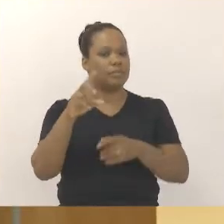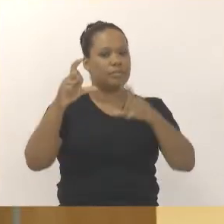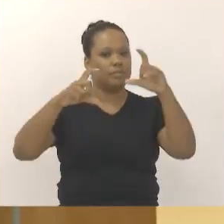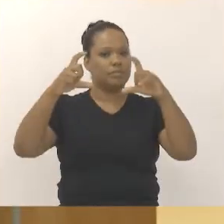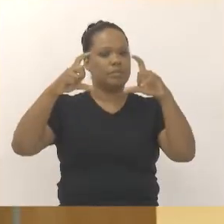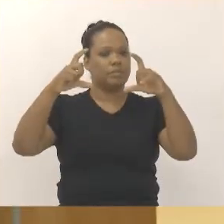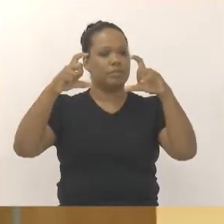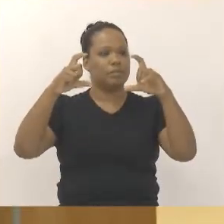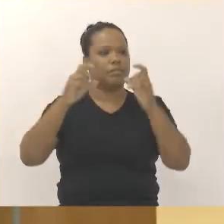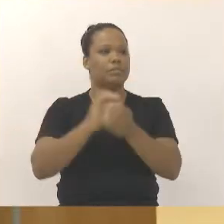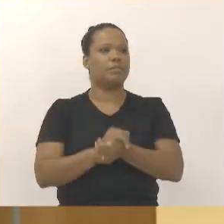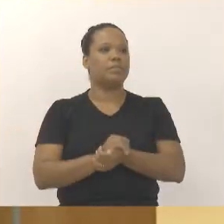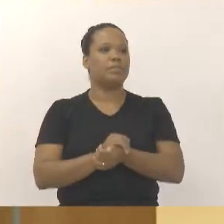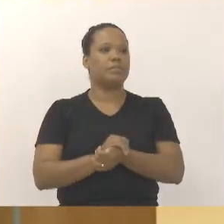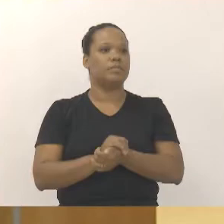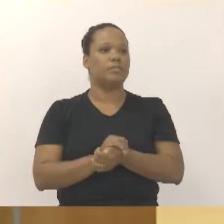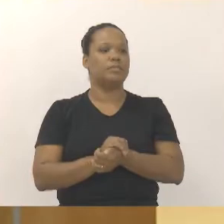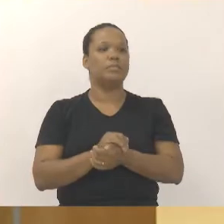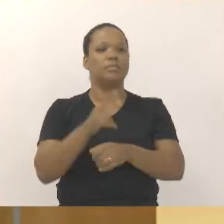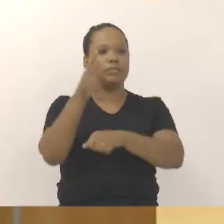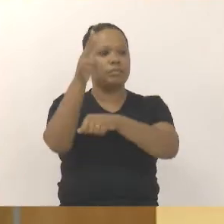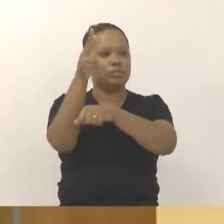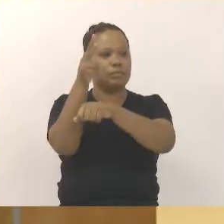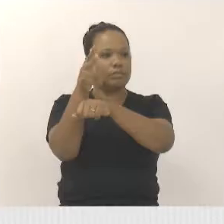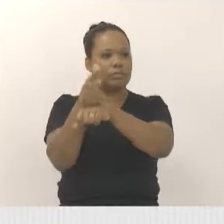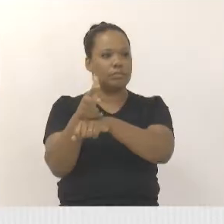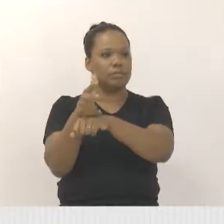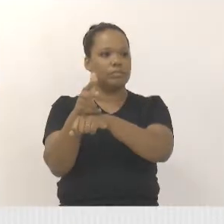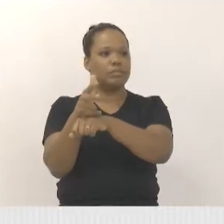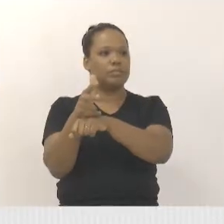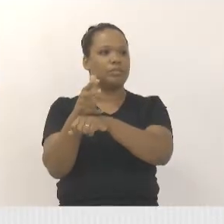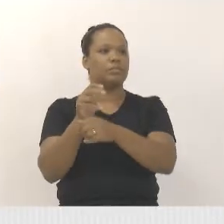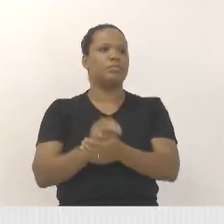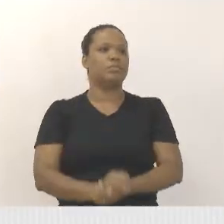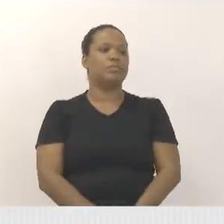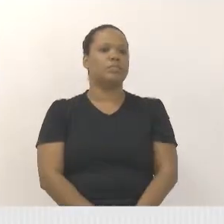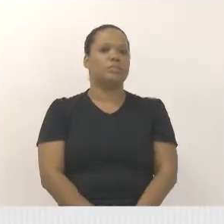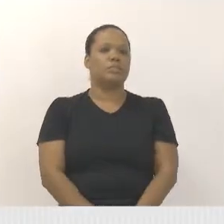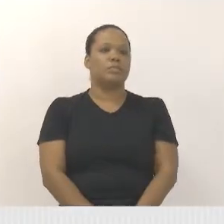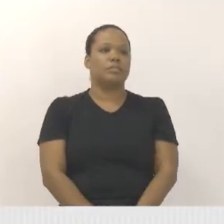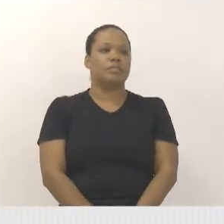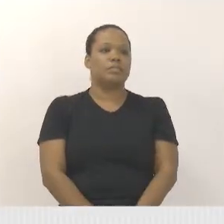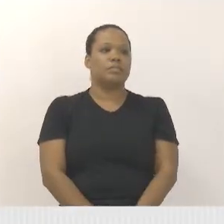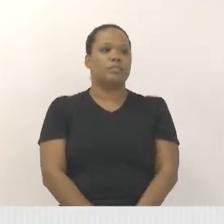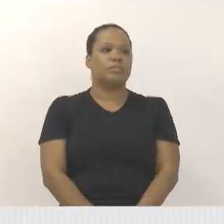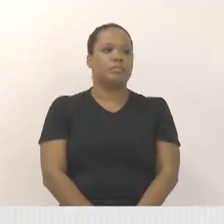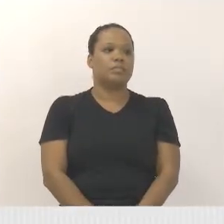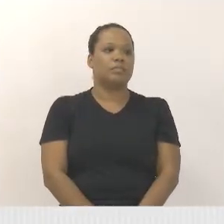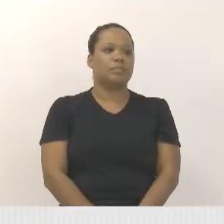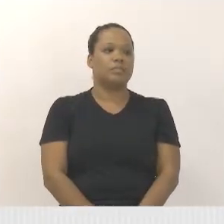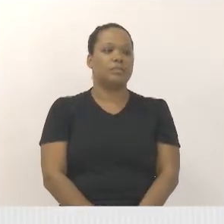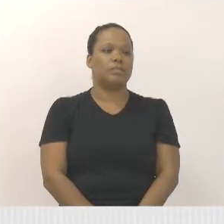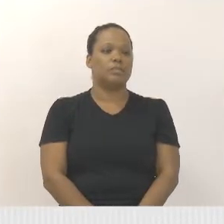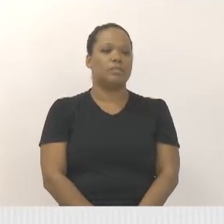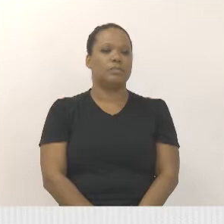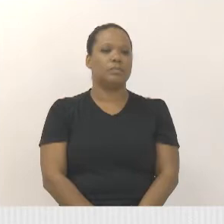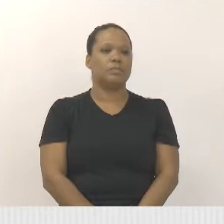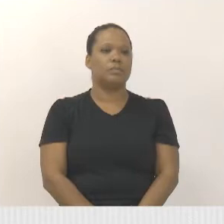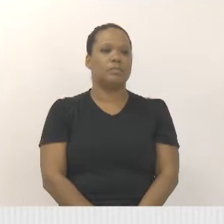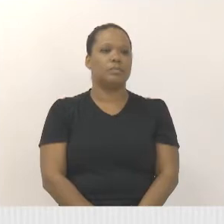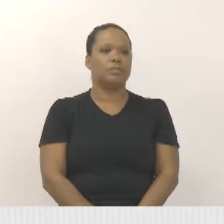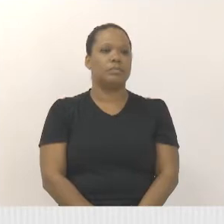Agora pode pôr mais um, por favor? Se não me engano, agora é um vídeo com áudio. A gente fez uma solicitação de um retorno ali na Avenida